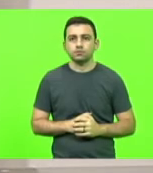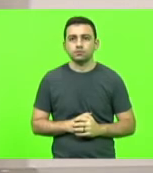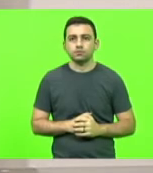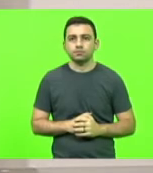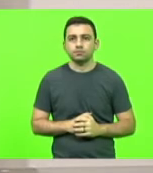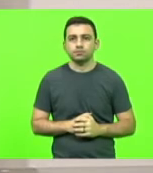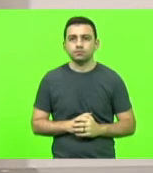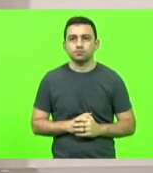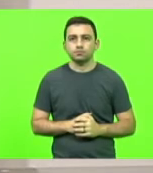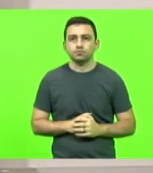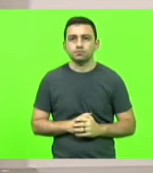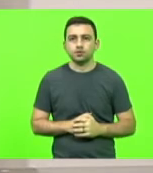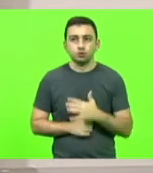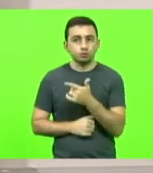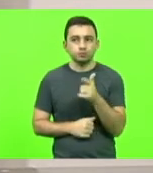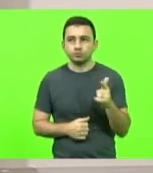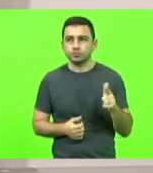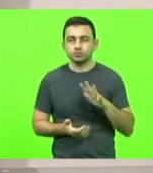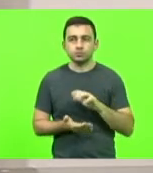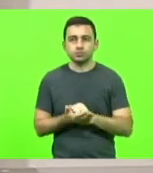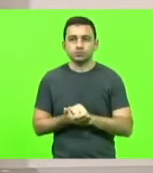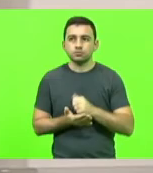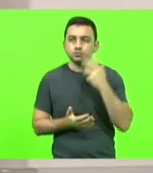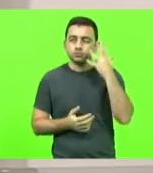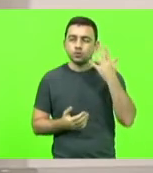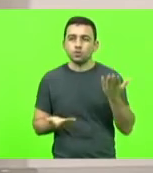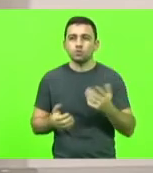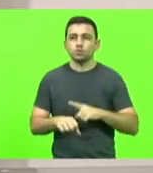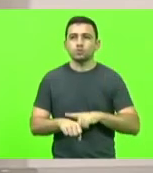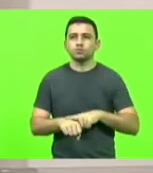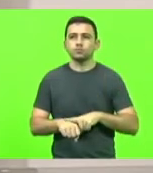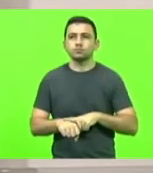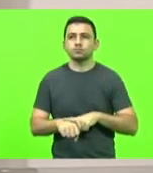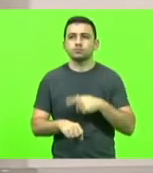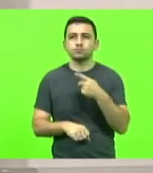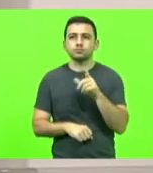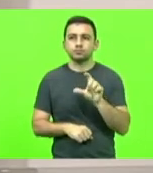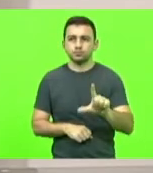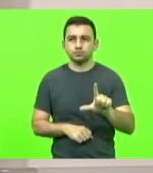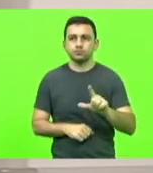Não havendo oradores inscritos o horário agora é do PL